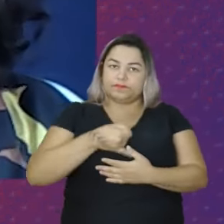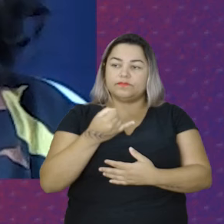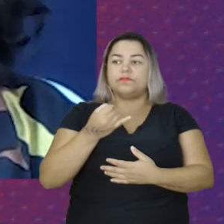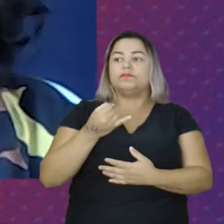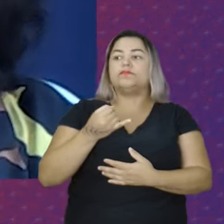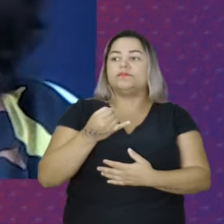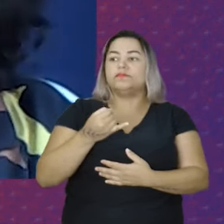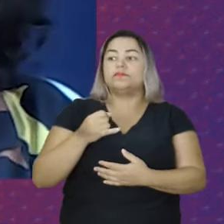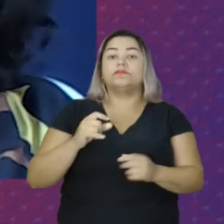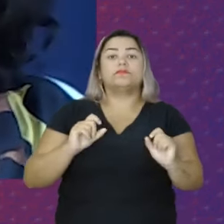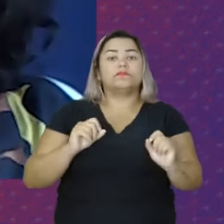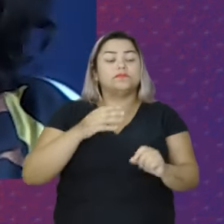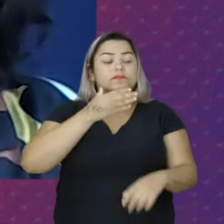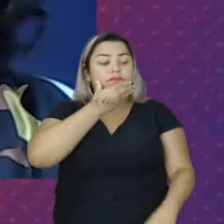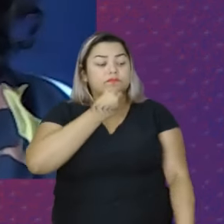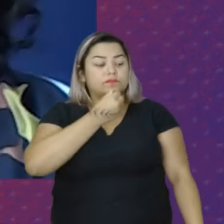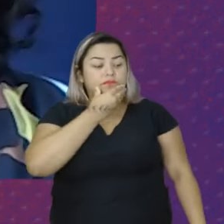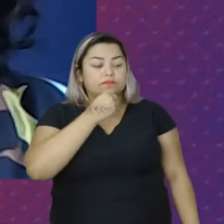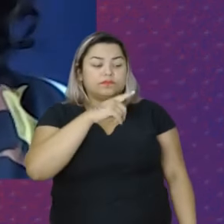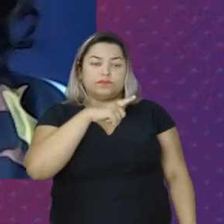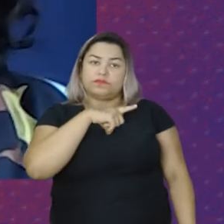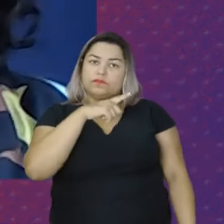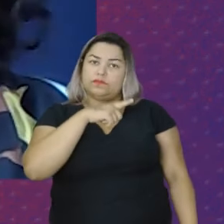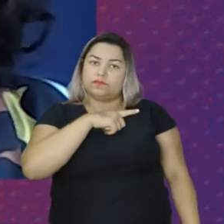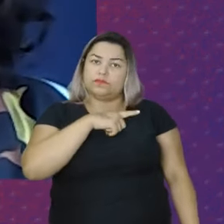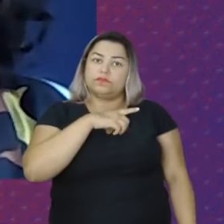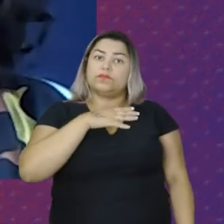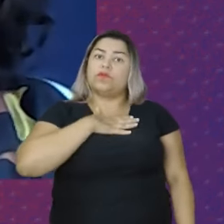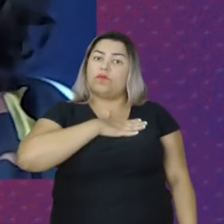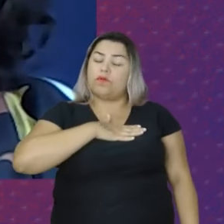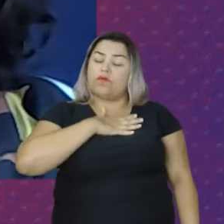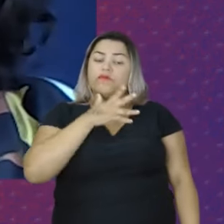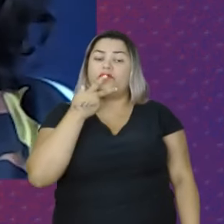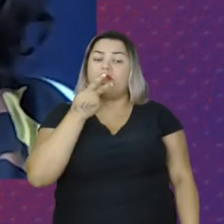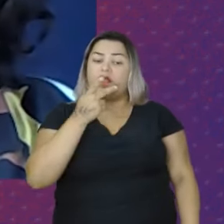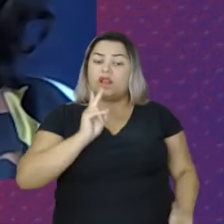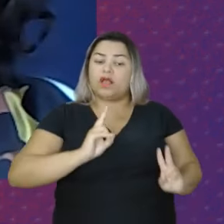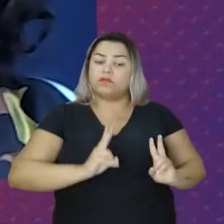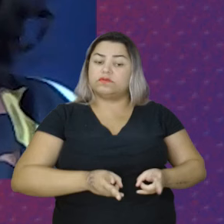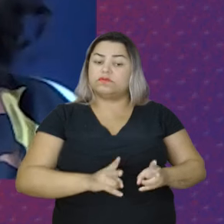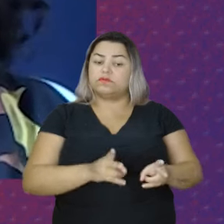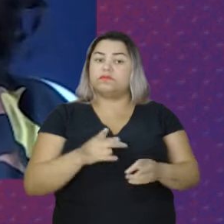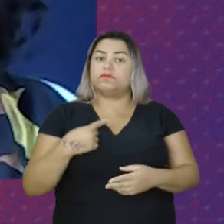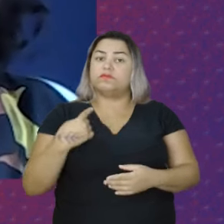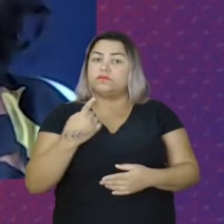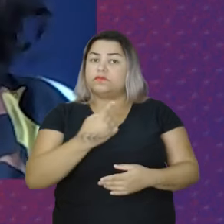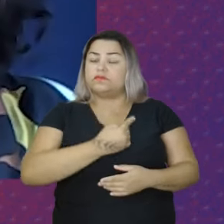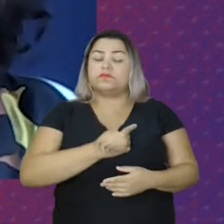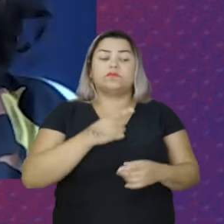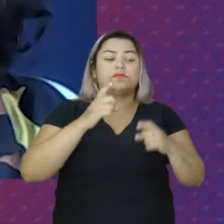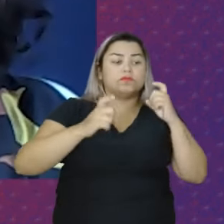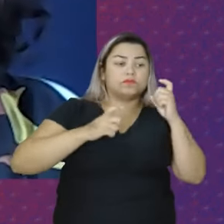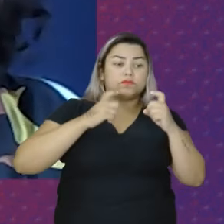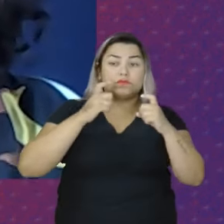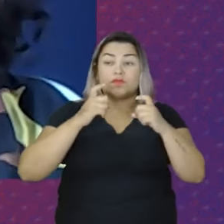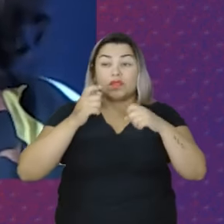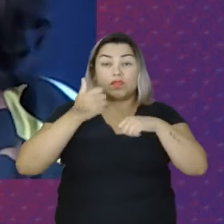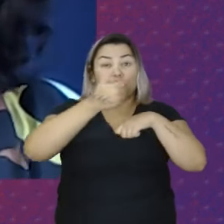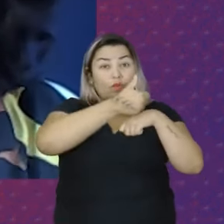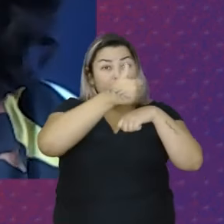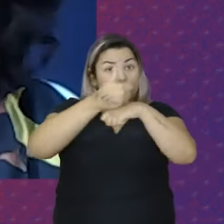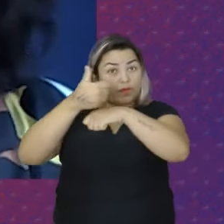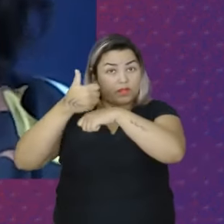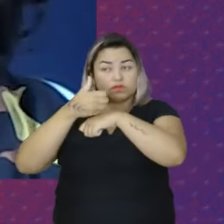Que os homens têm E eu gosto sempre de falar Que nós não queremos Ocupar o lugar dos homens